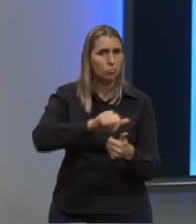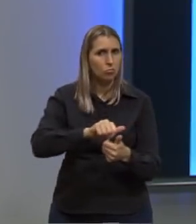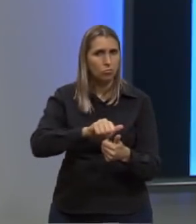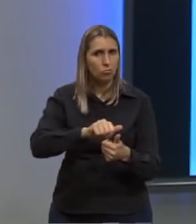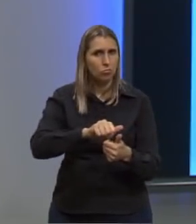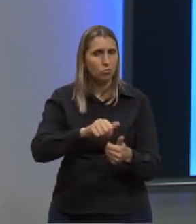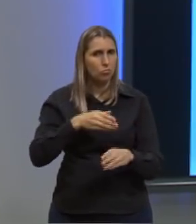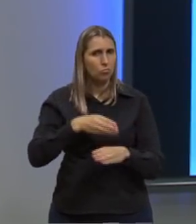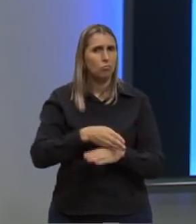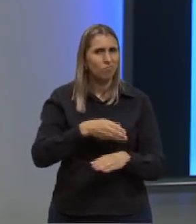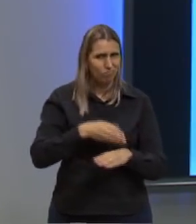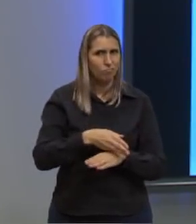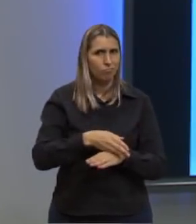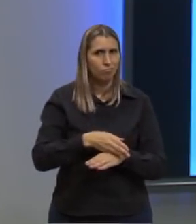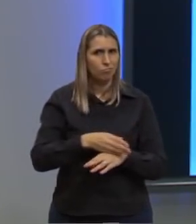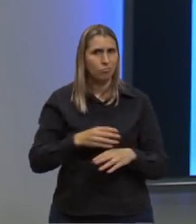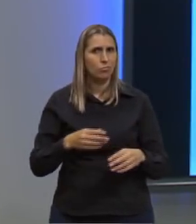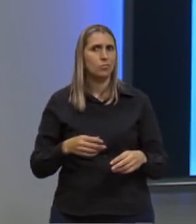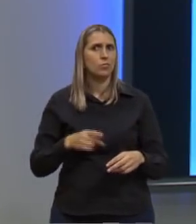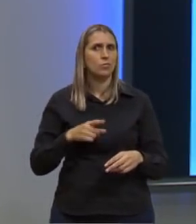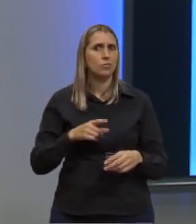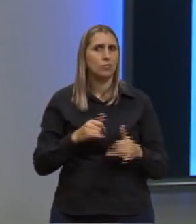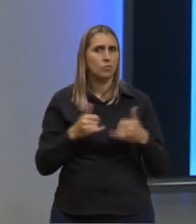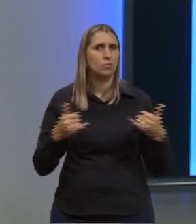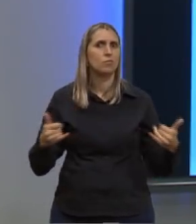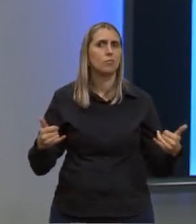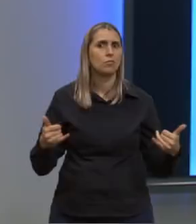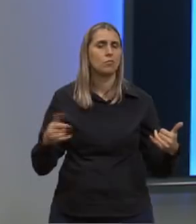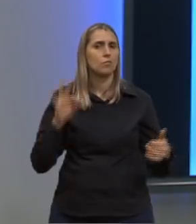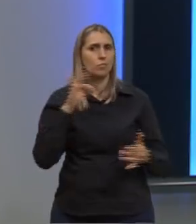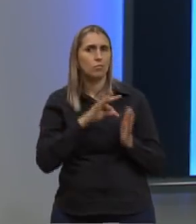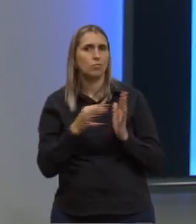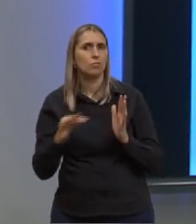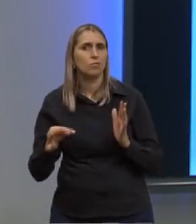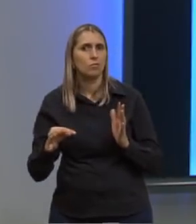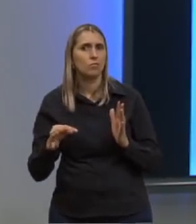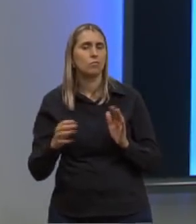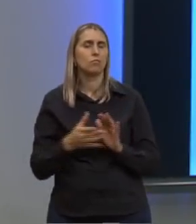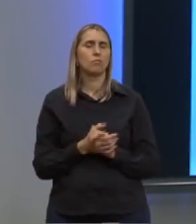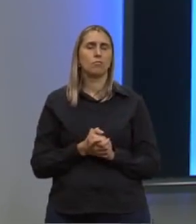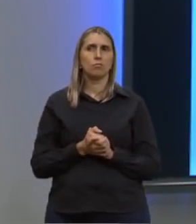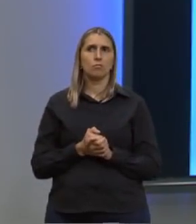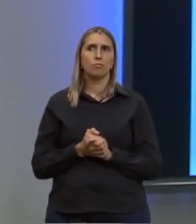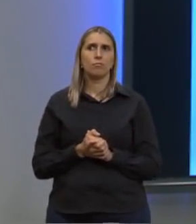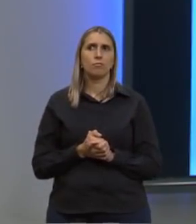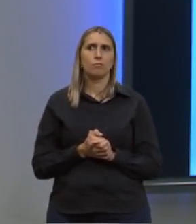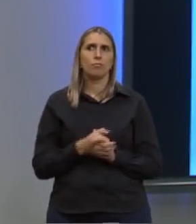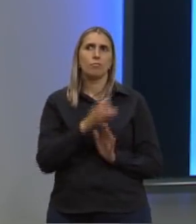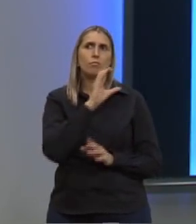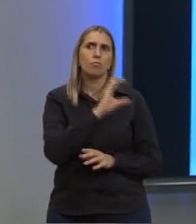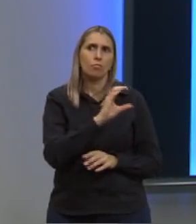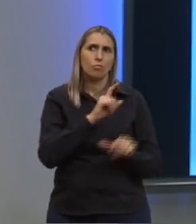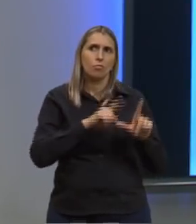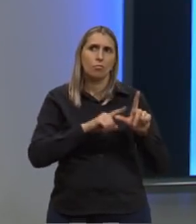interferindo no fluxo energético das teorias tróficas. C. Causaram uma série de